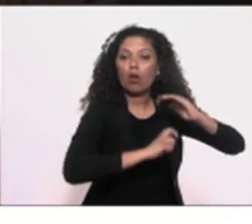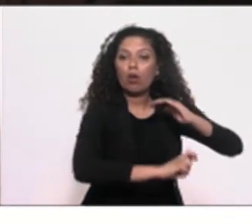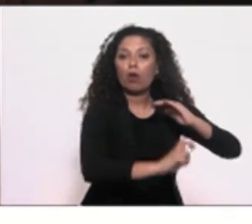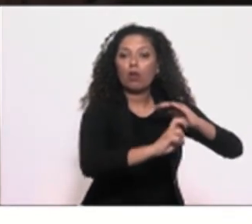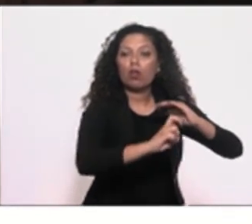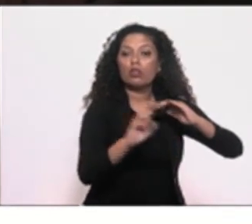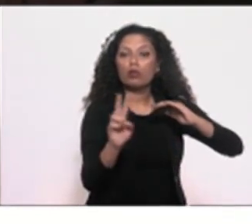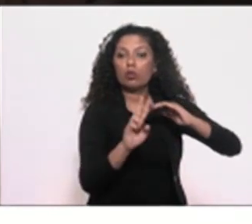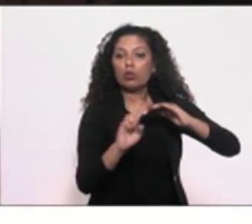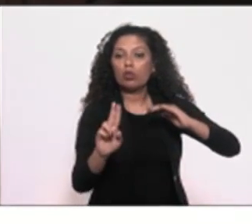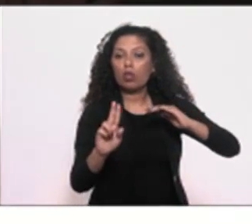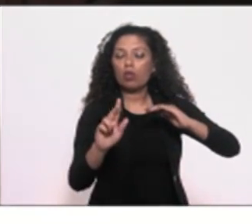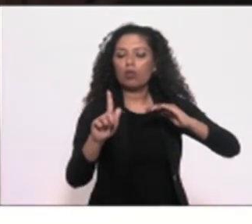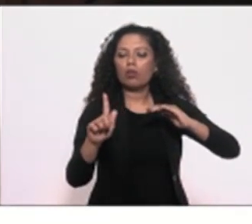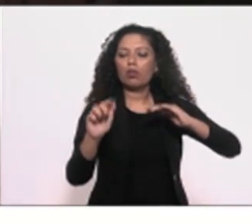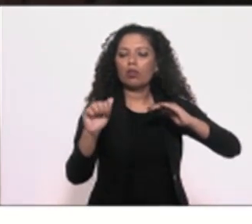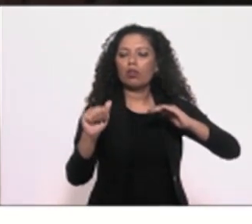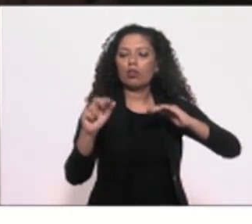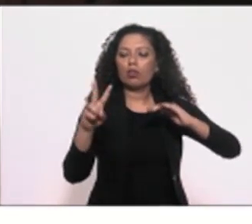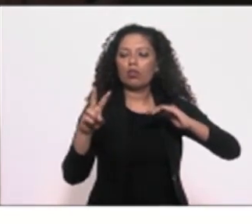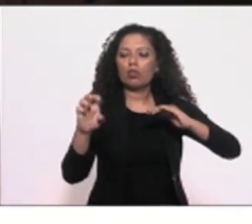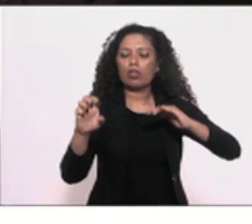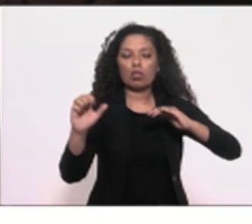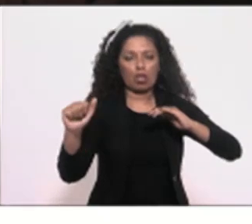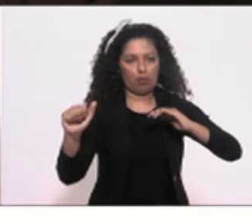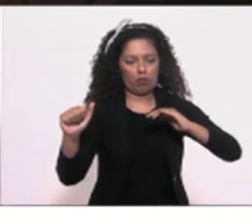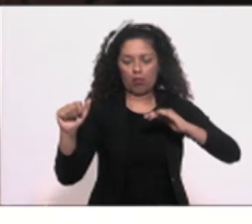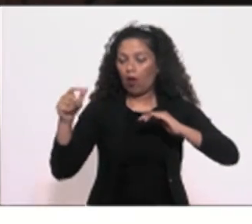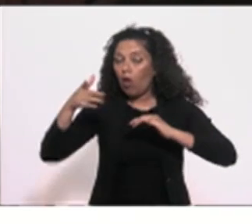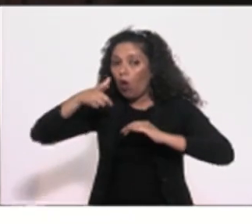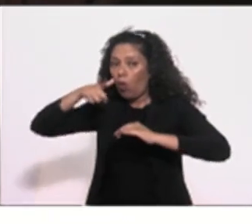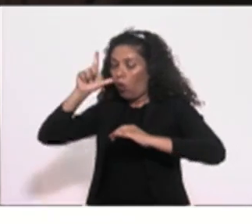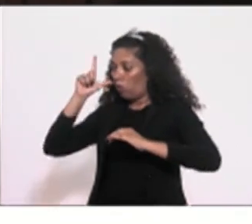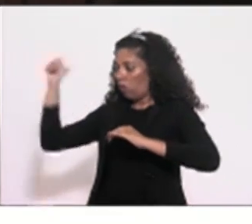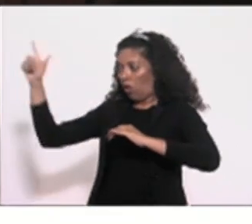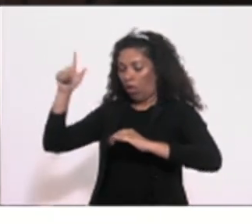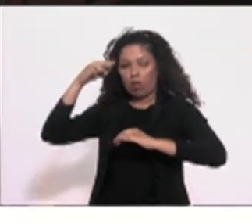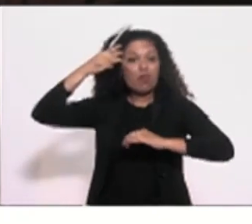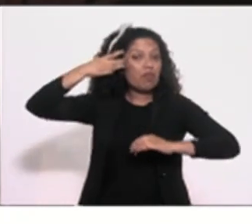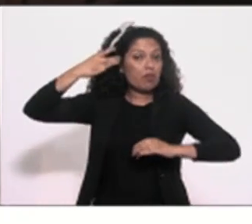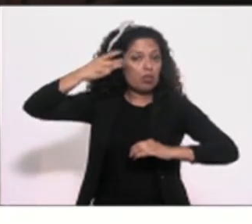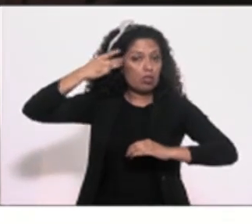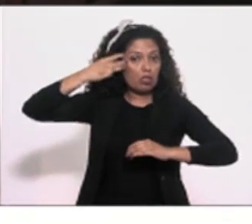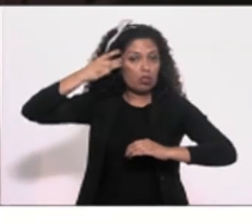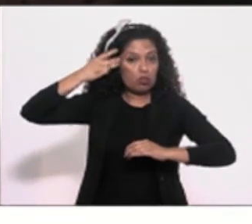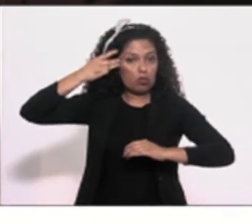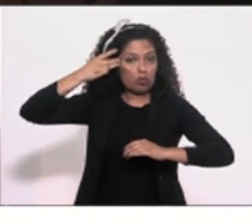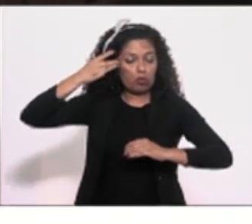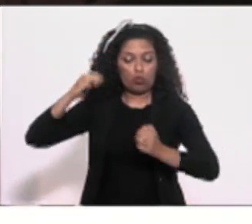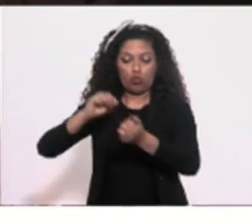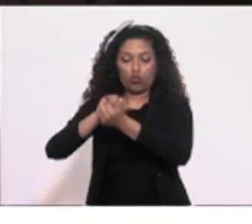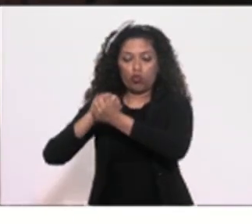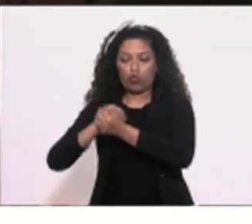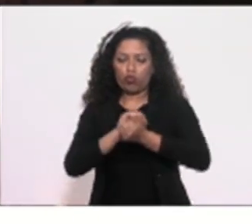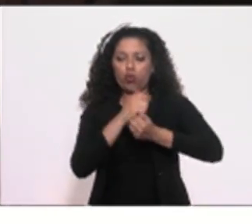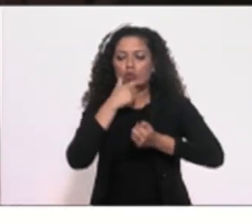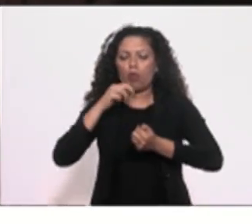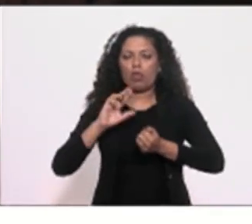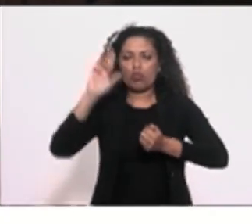governador recebeu um grupo de parlamentares, o reitor da PUC,